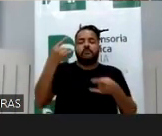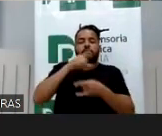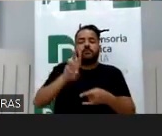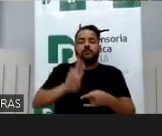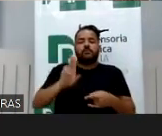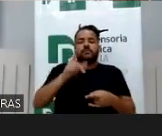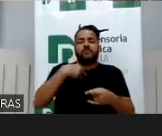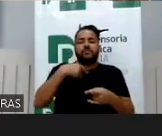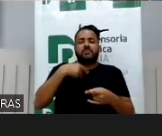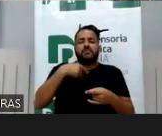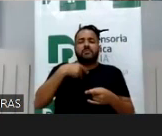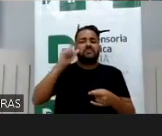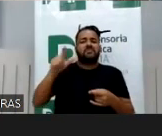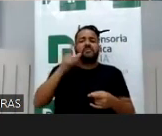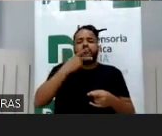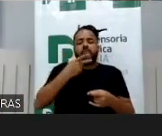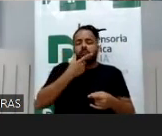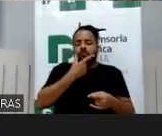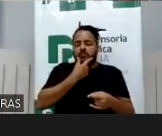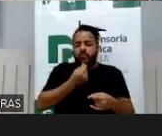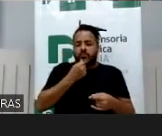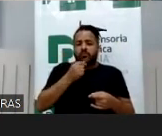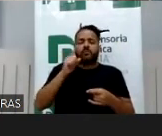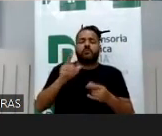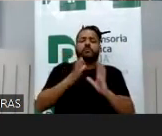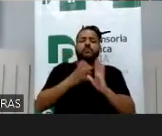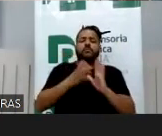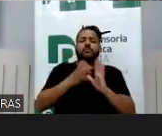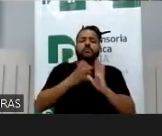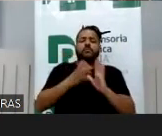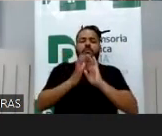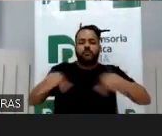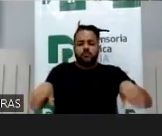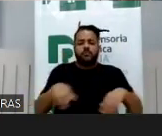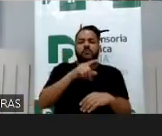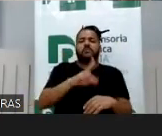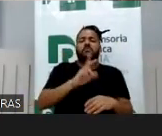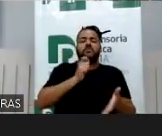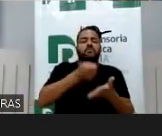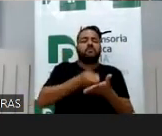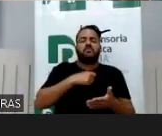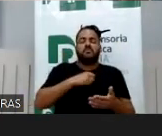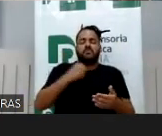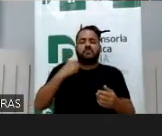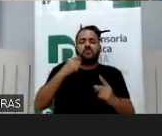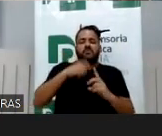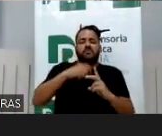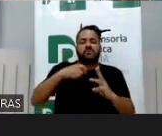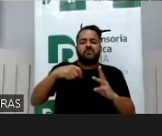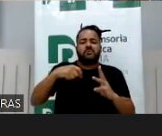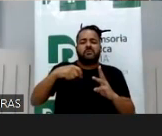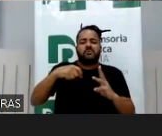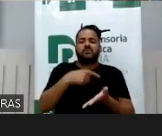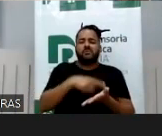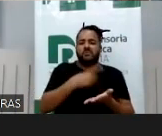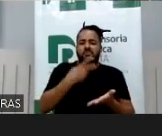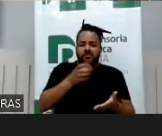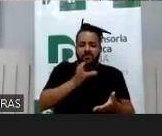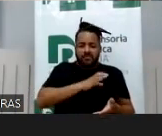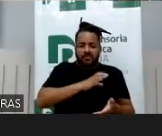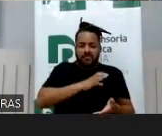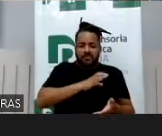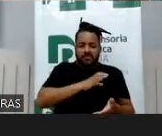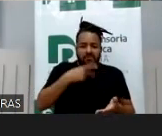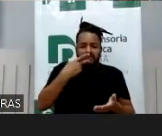falando mal de homens em divórcio, falando dos homens que não pagam pensão alimentícia, sendo que se eu disser a você de quanto é a pensão que meu cliente paga vocês